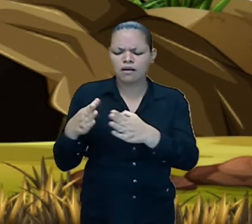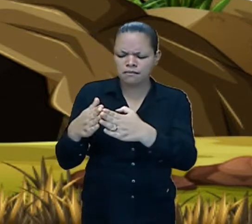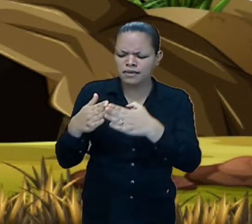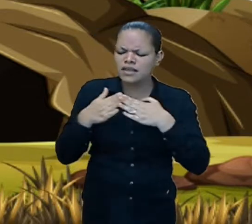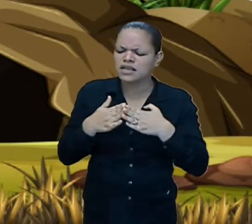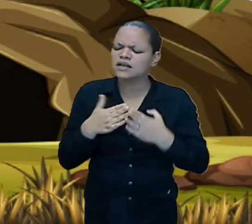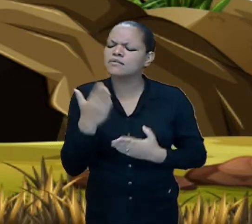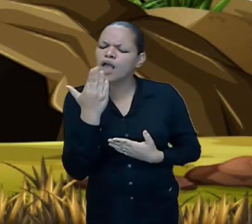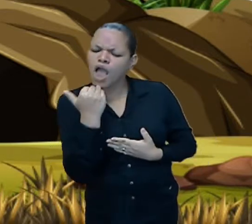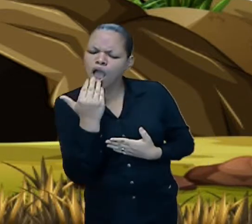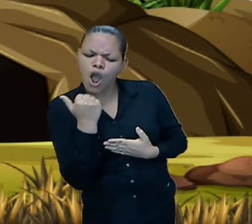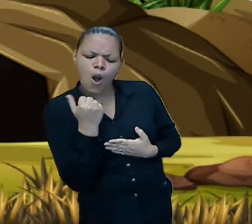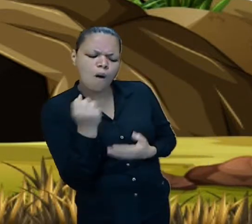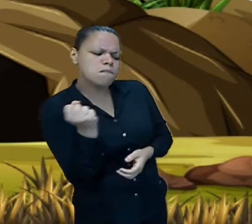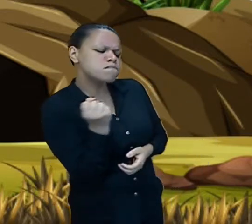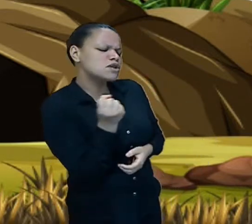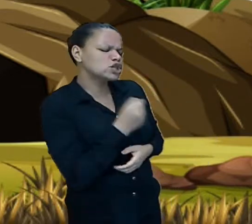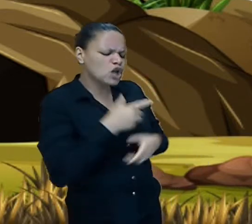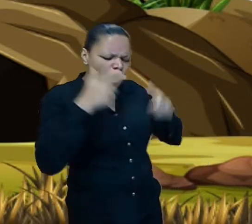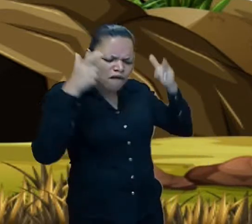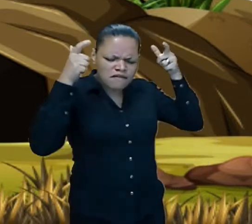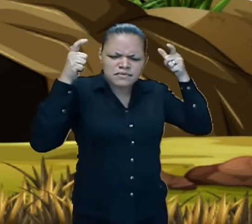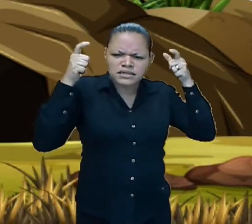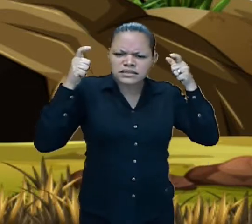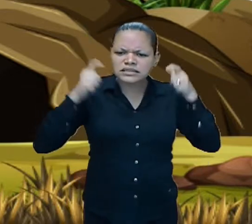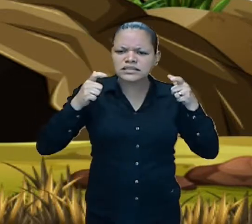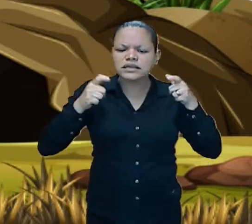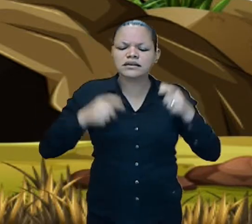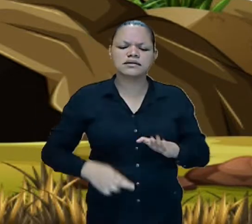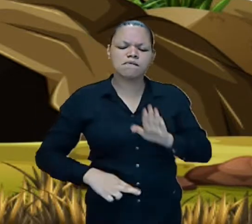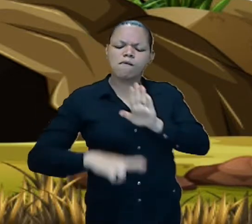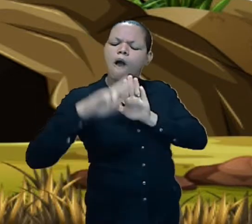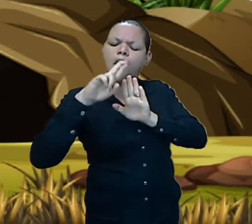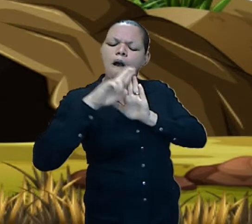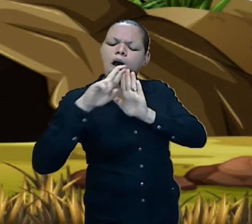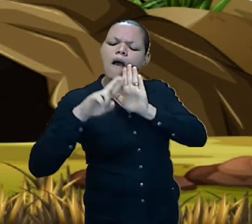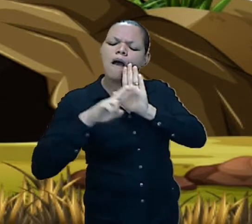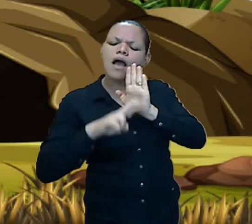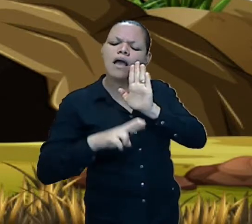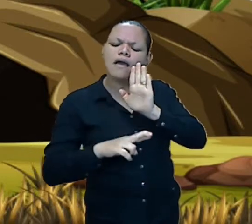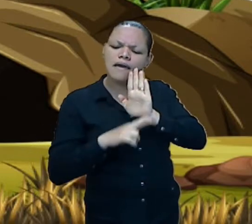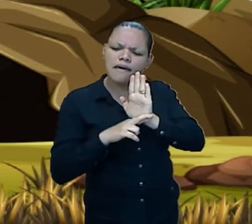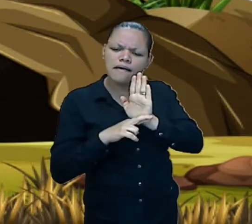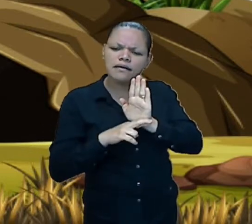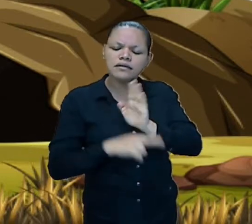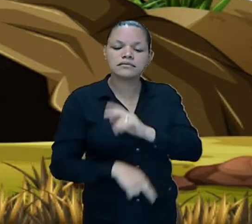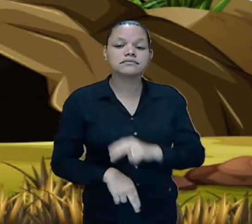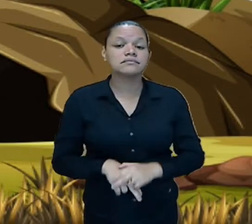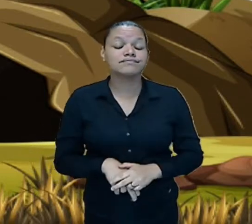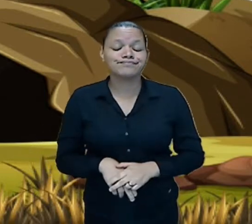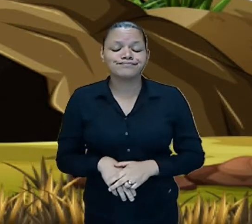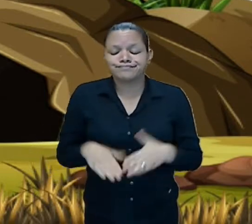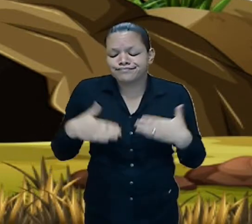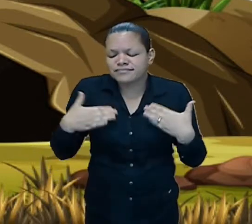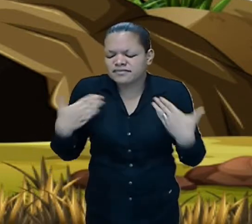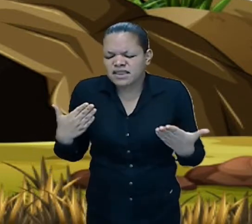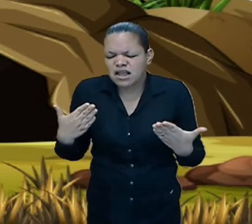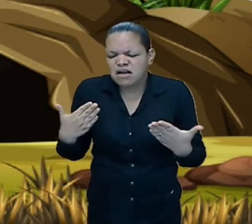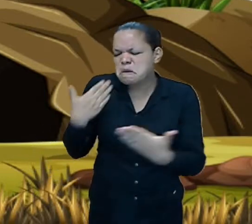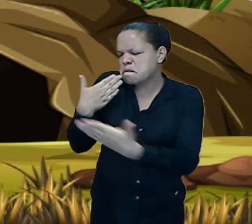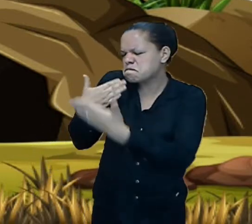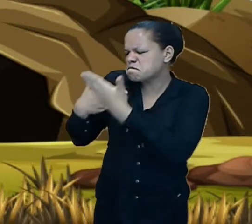uma logo para cumprir o nosso regulamento se não teremos que expulsá-lo da